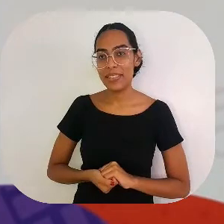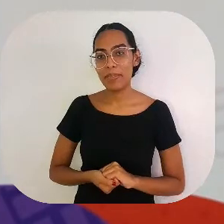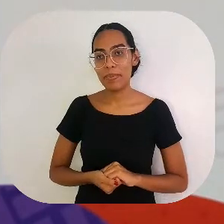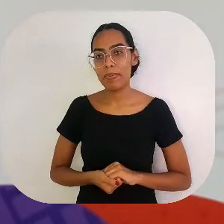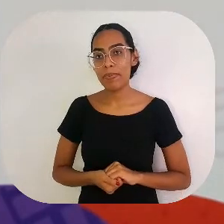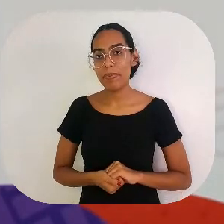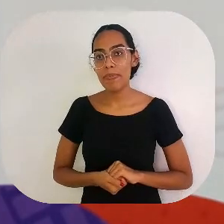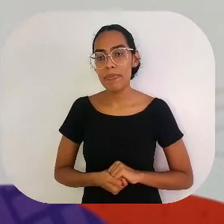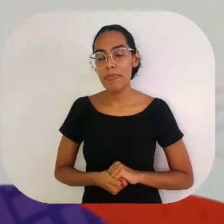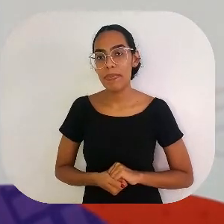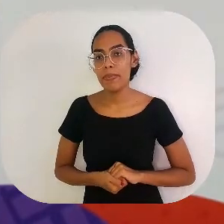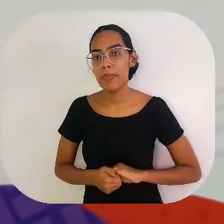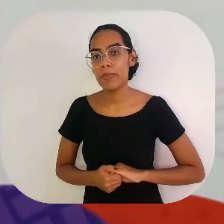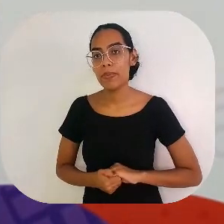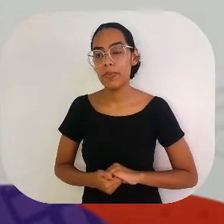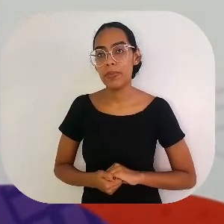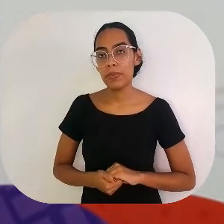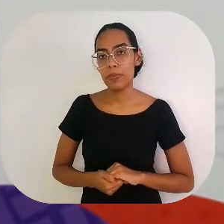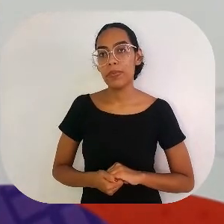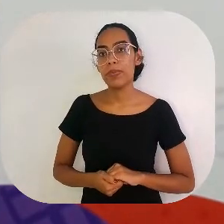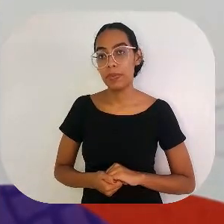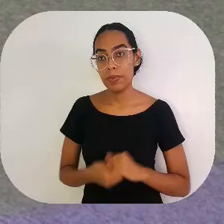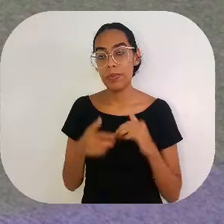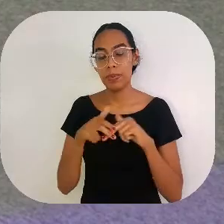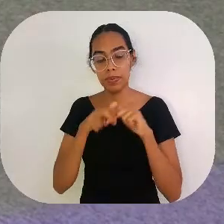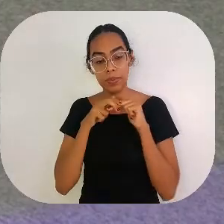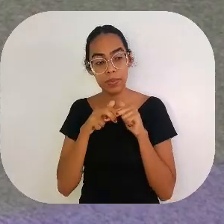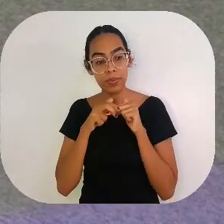Vitória, vitória, Acabou essa história.